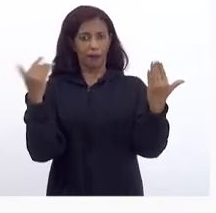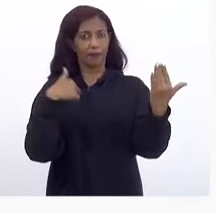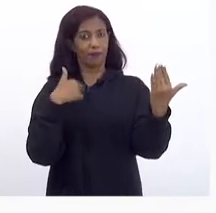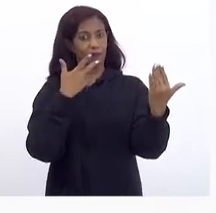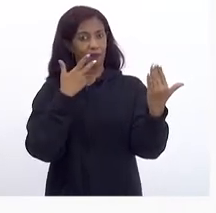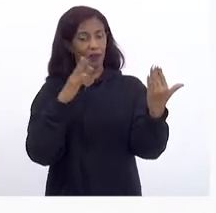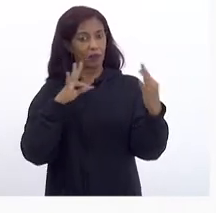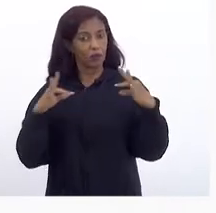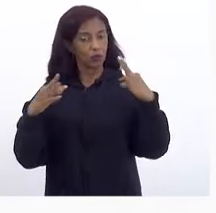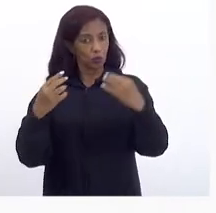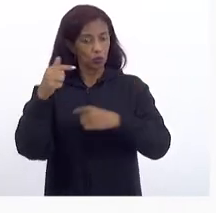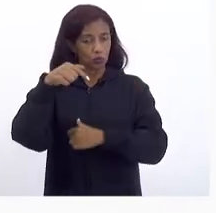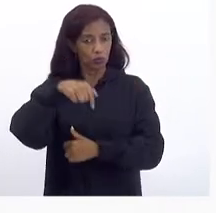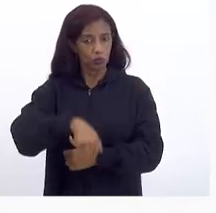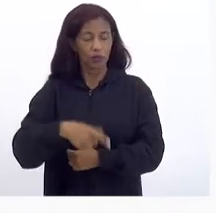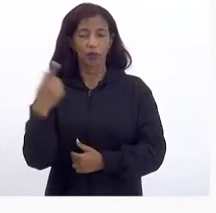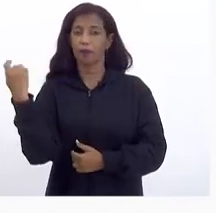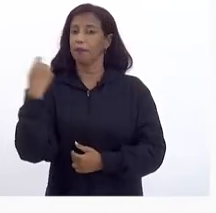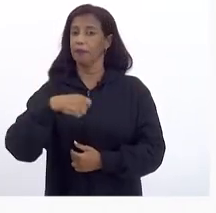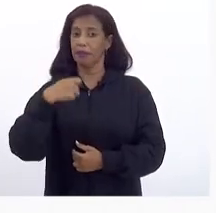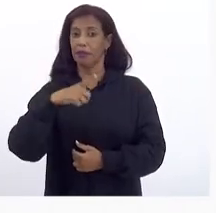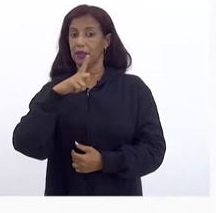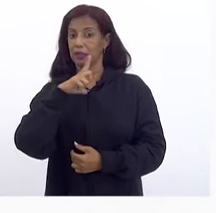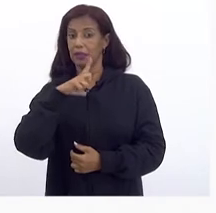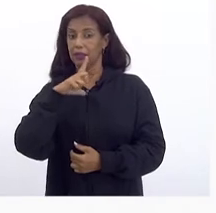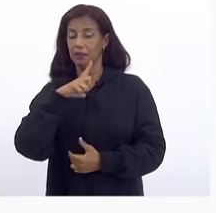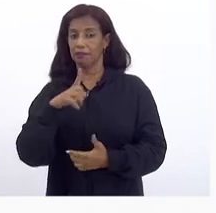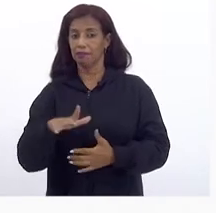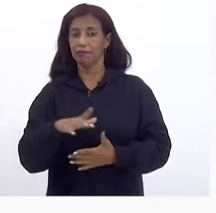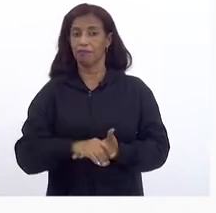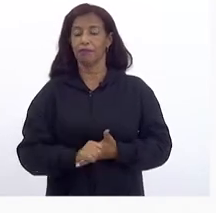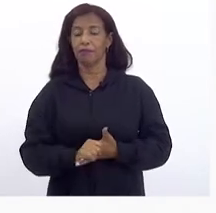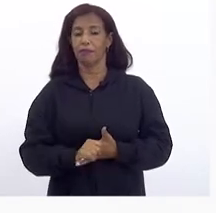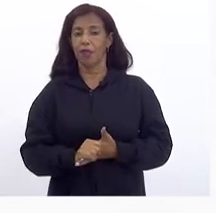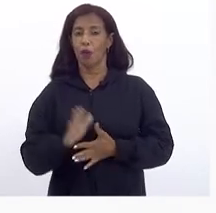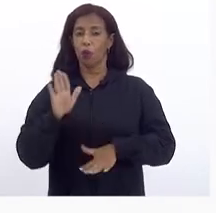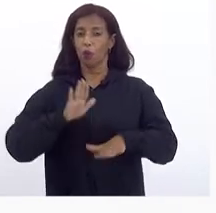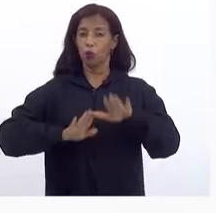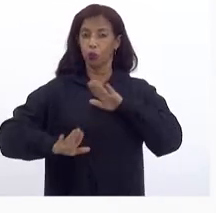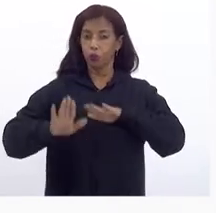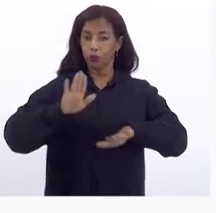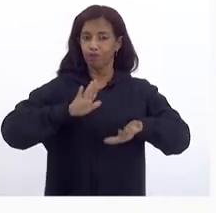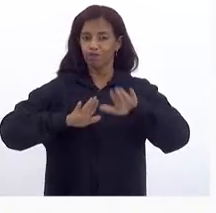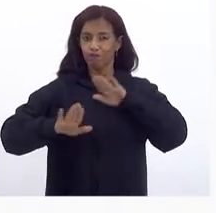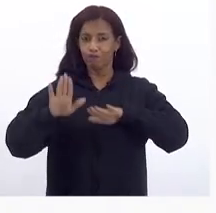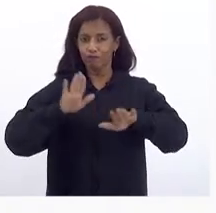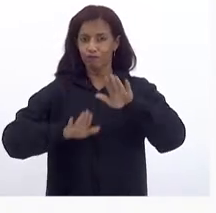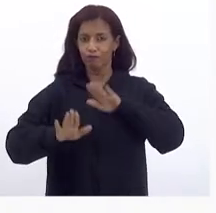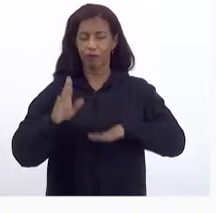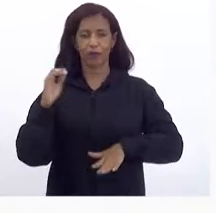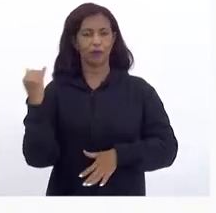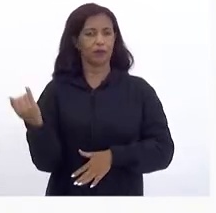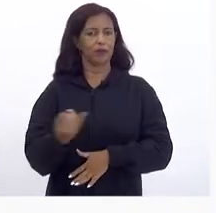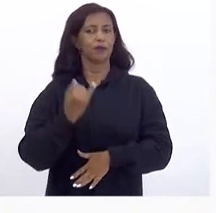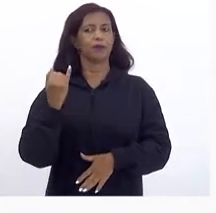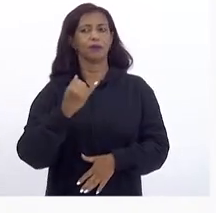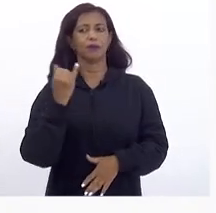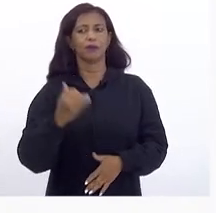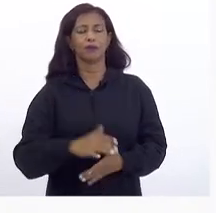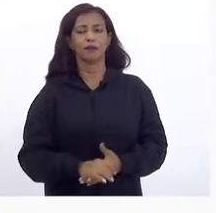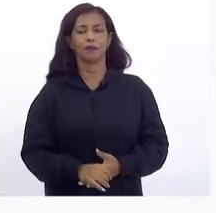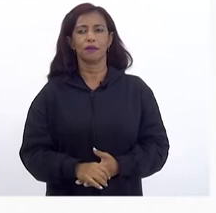todos Aqui Que A gente Tem que Ter Uma dose De Cautela E